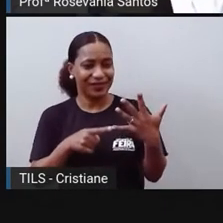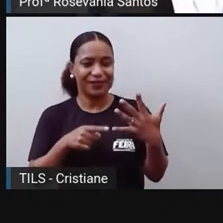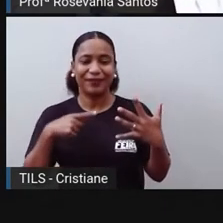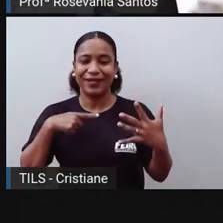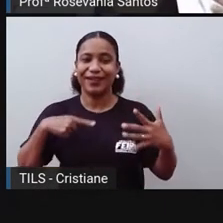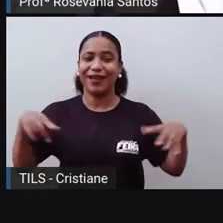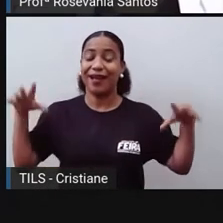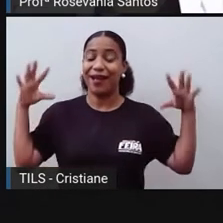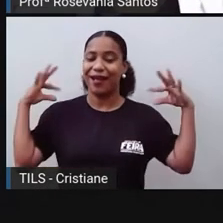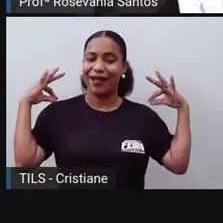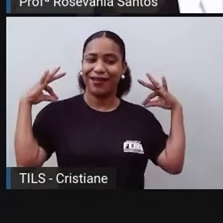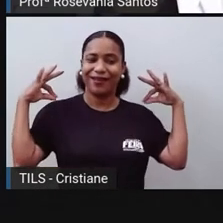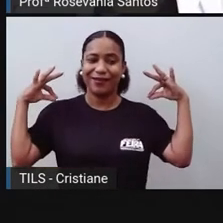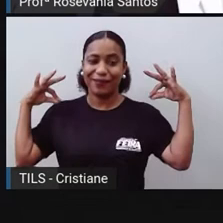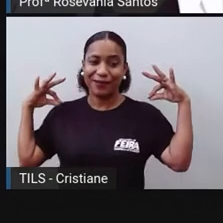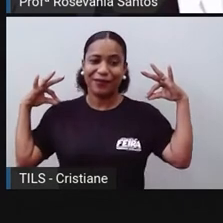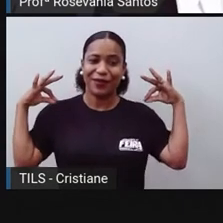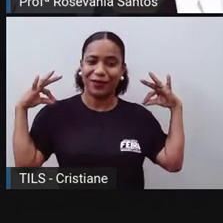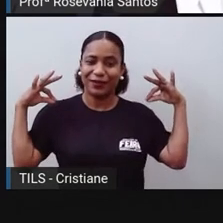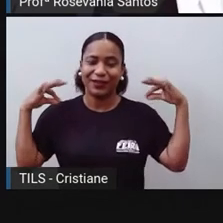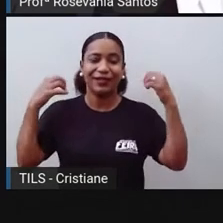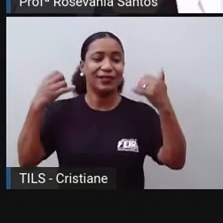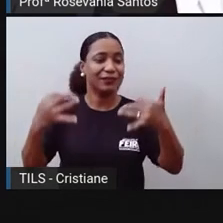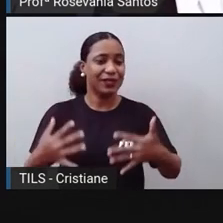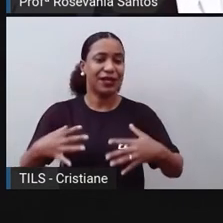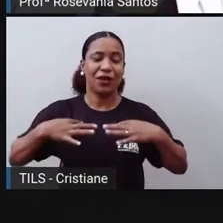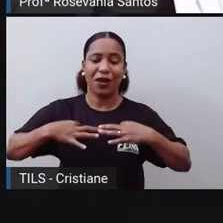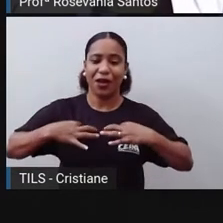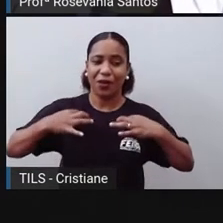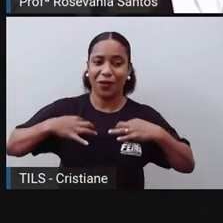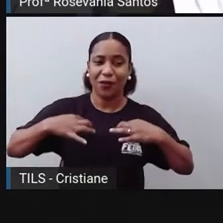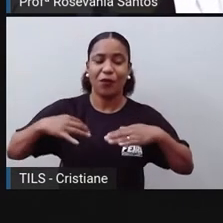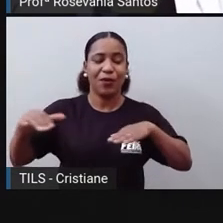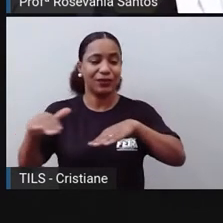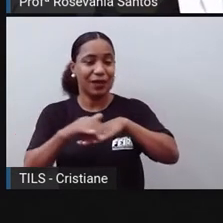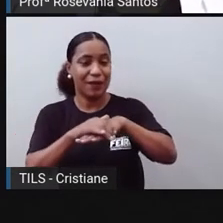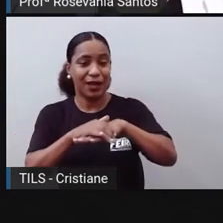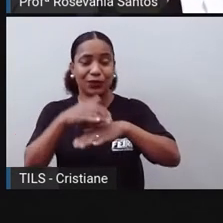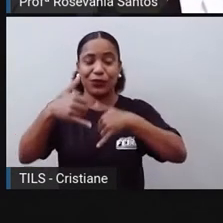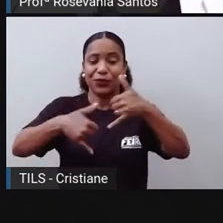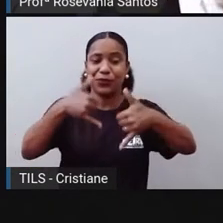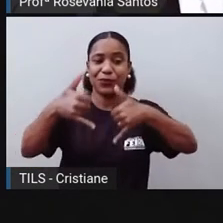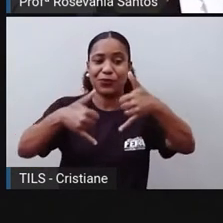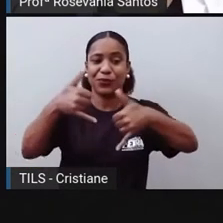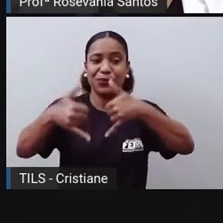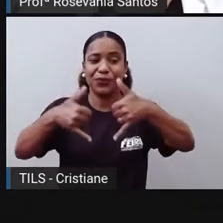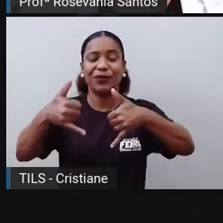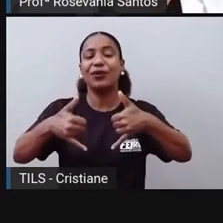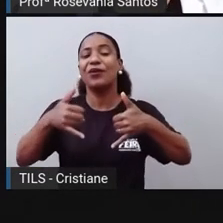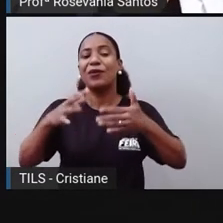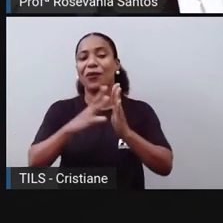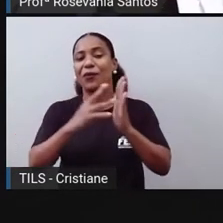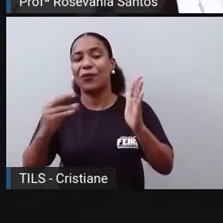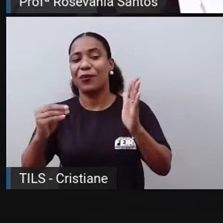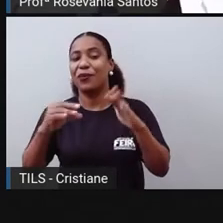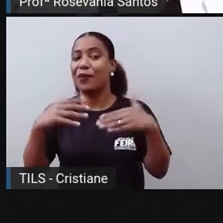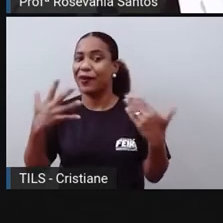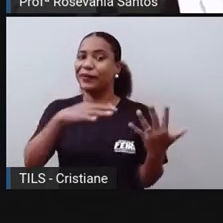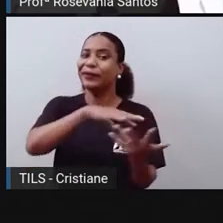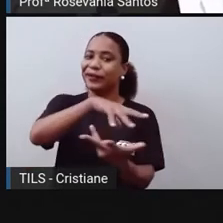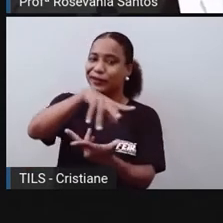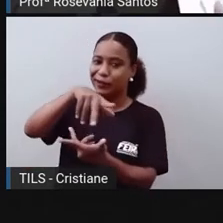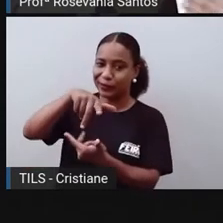de roupa, essa série de coisas aí que está. Então, esse é o nosso mundo global e está ficando cada vez mais global, né?